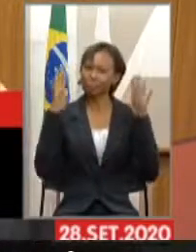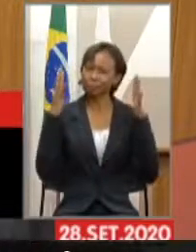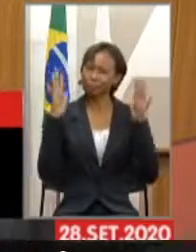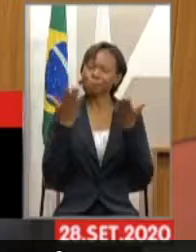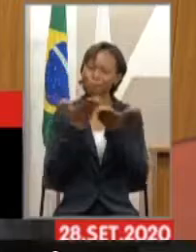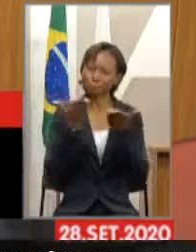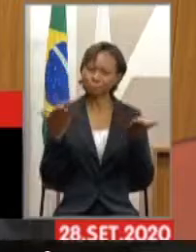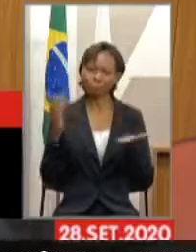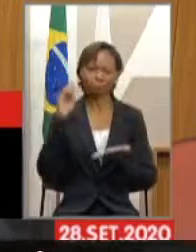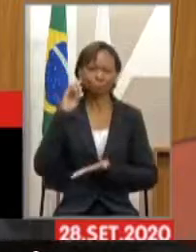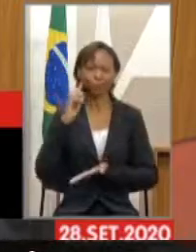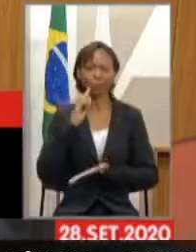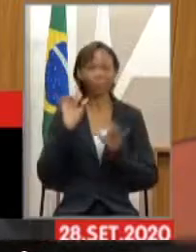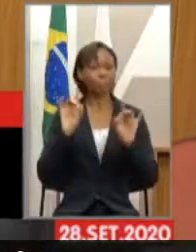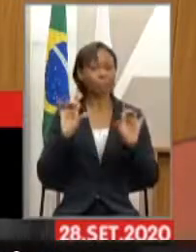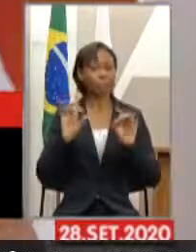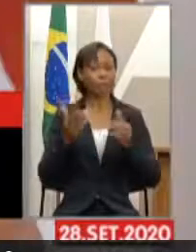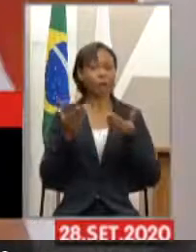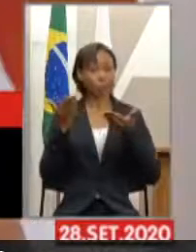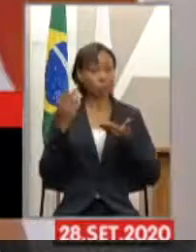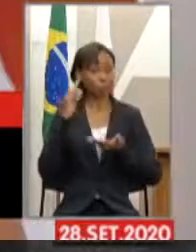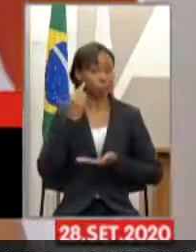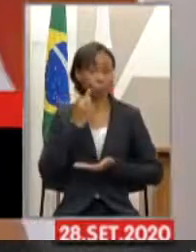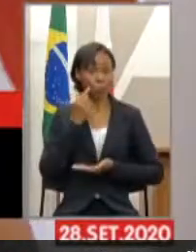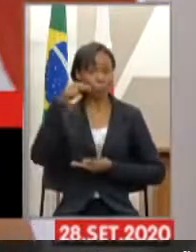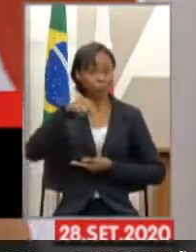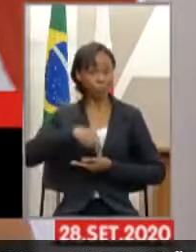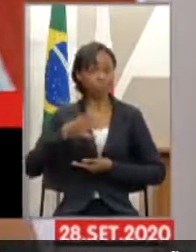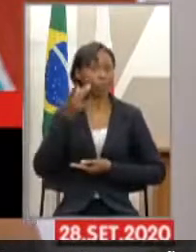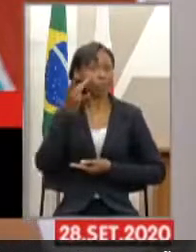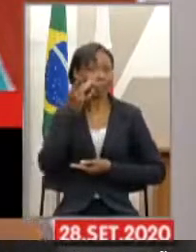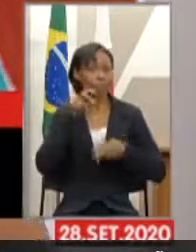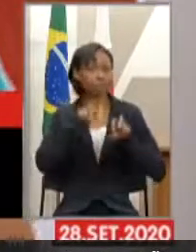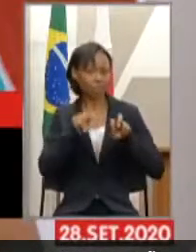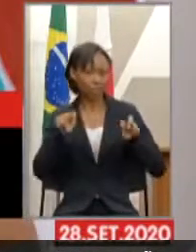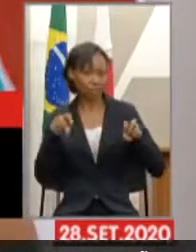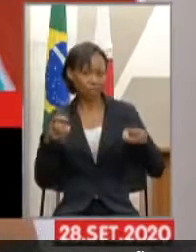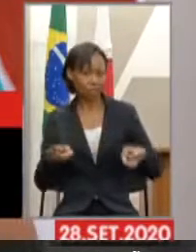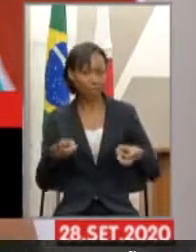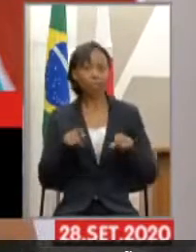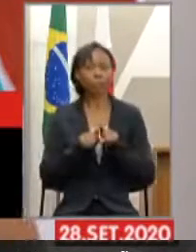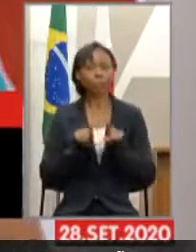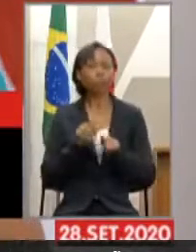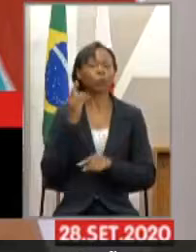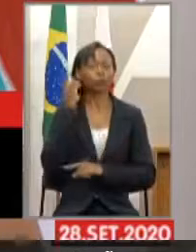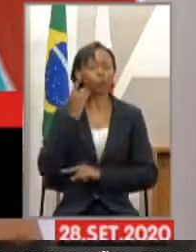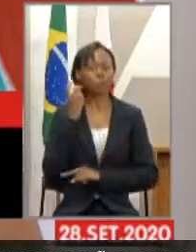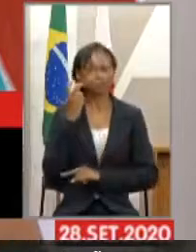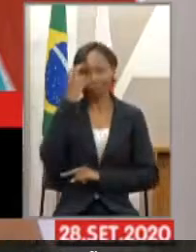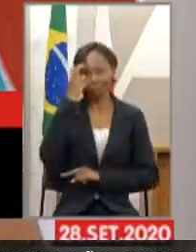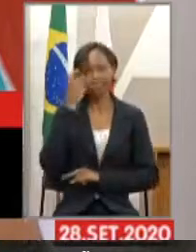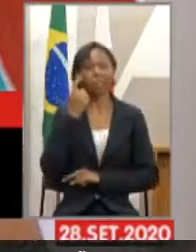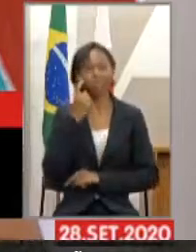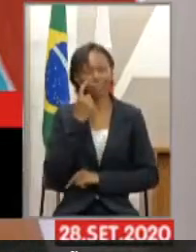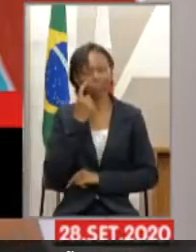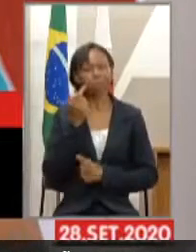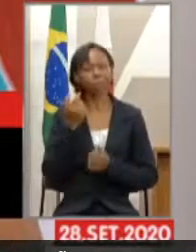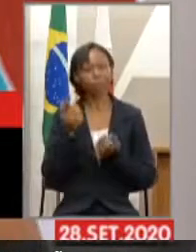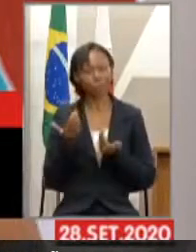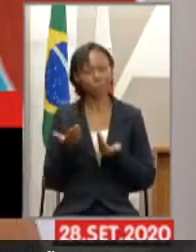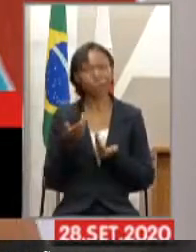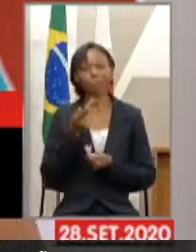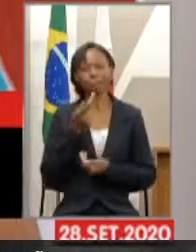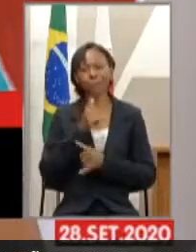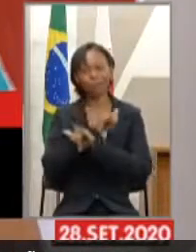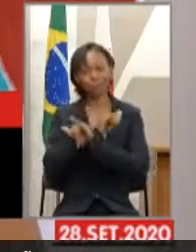em especial a mesa aqui, que está representando os surdos, o deputado Zé Guilherme, e vamos falar com a